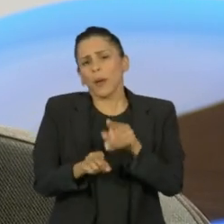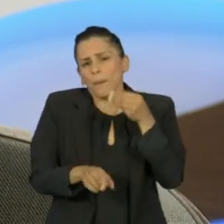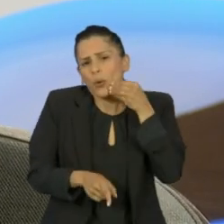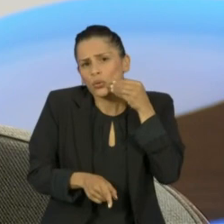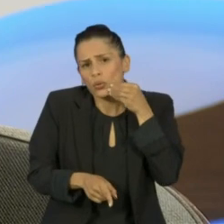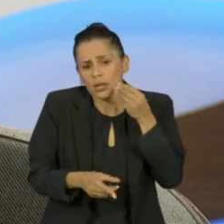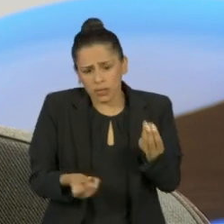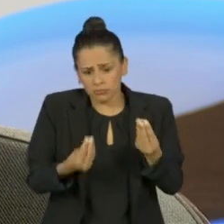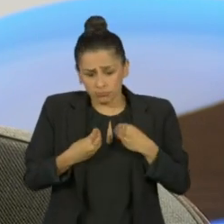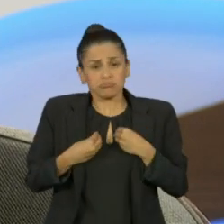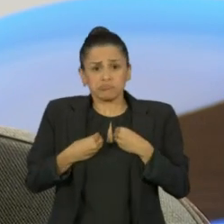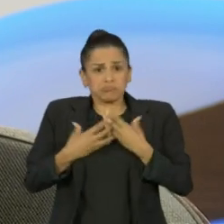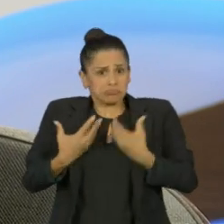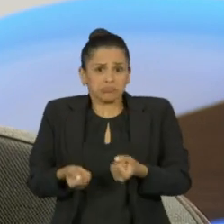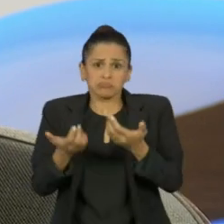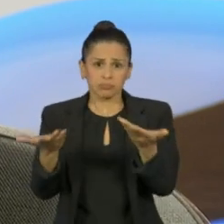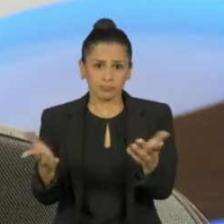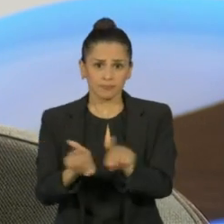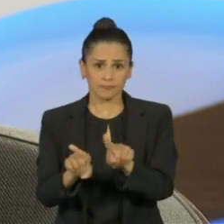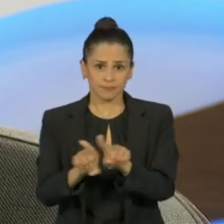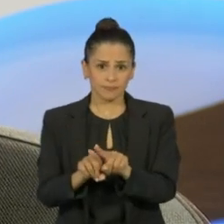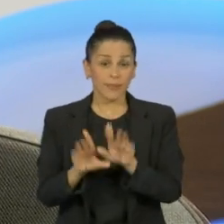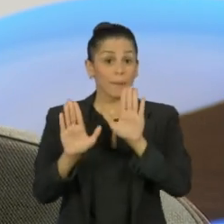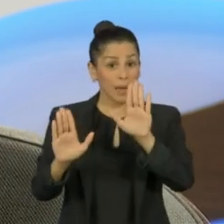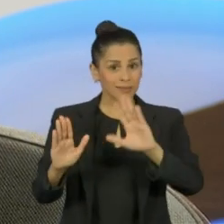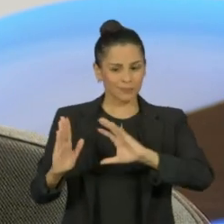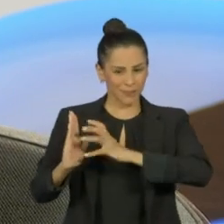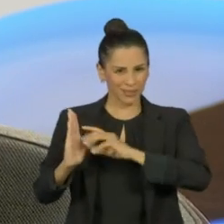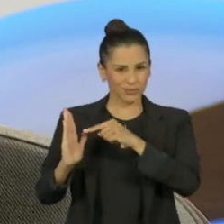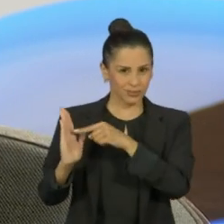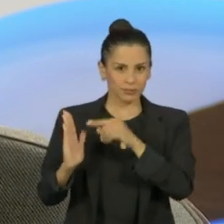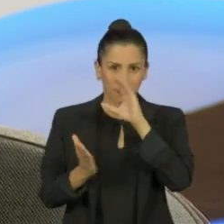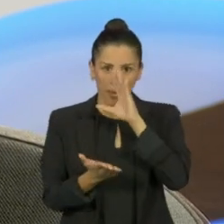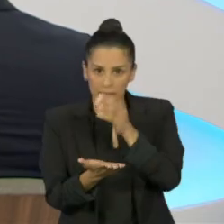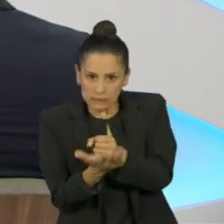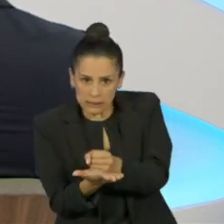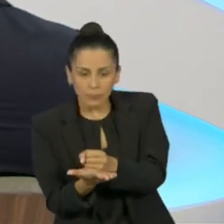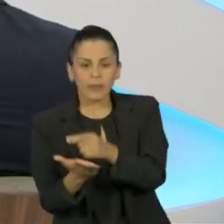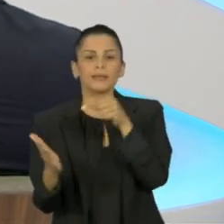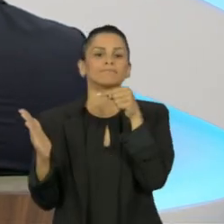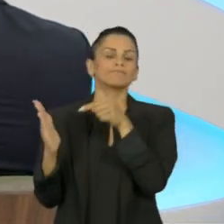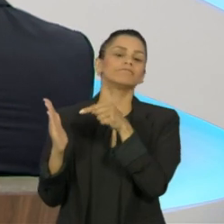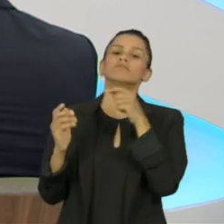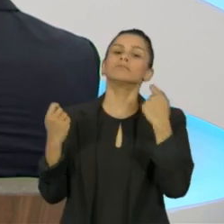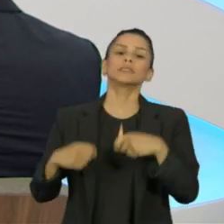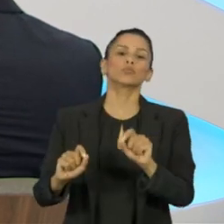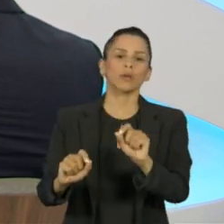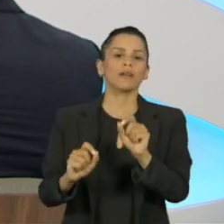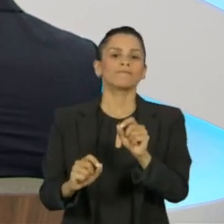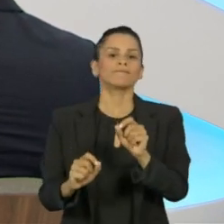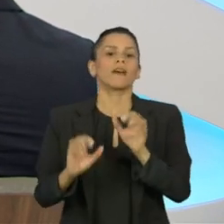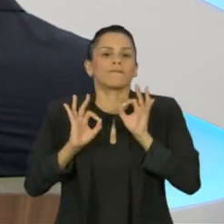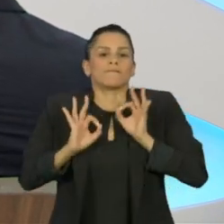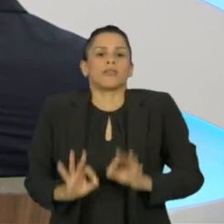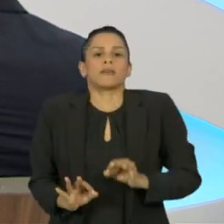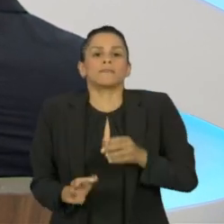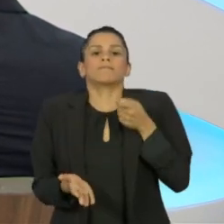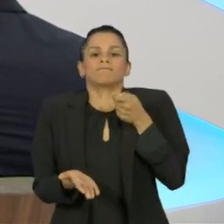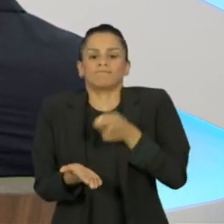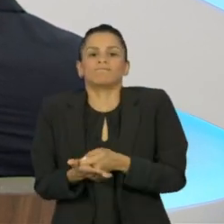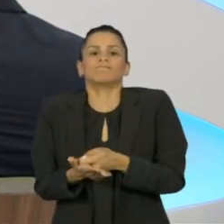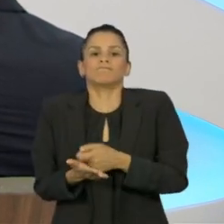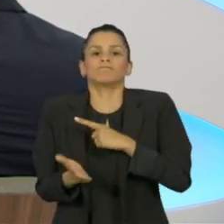sobre o papel do PSDB, eu acho que o PSDB deve ser firme na defesa da democracia, de uma pauta social,